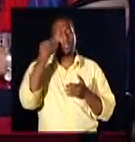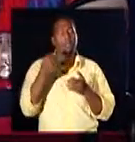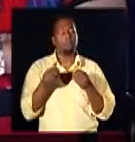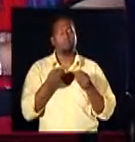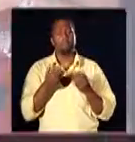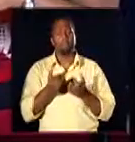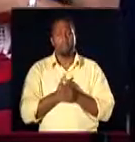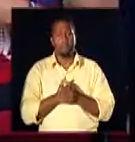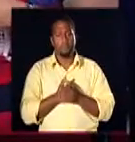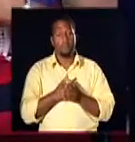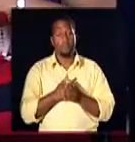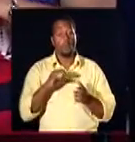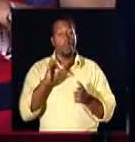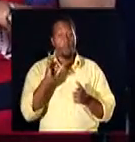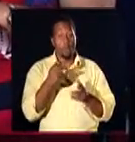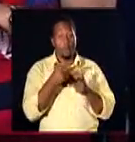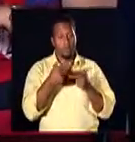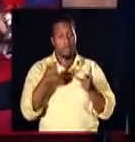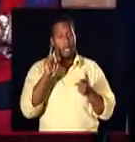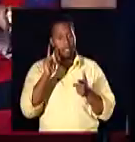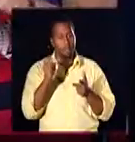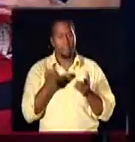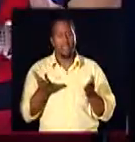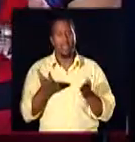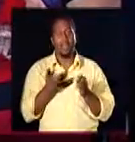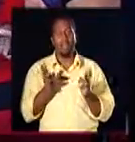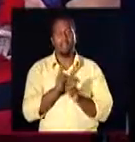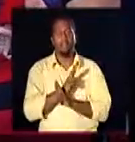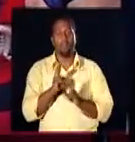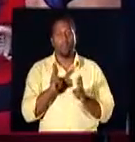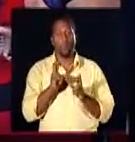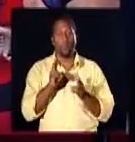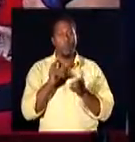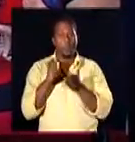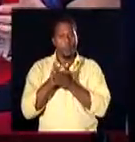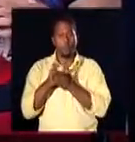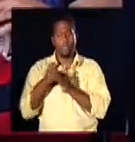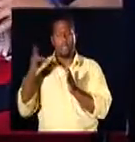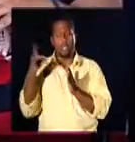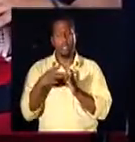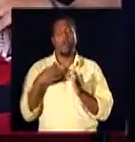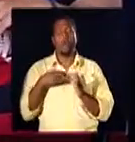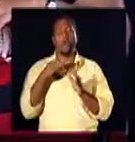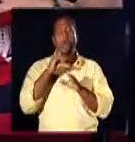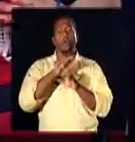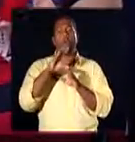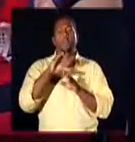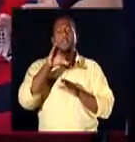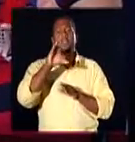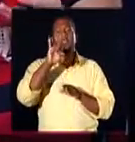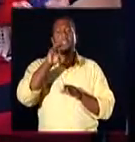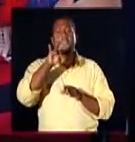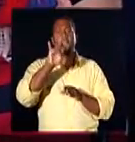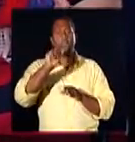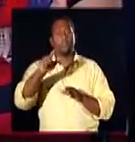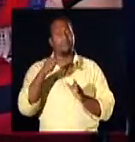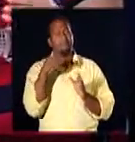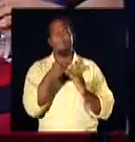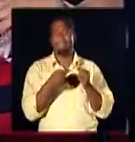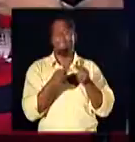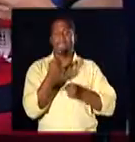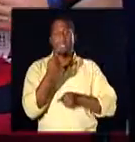todos os nossos ouvintes. Tudo aquilo que era hoje relação de consumo era tratado dentro do Código Civil. Mas o Código Civil era um espaço